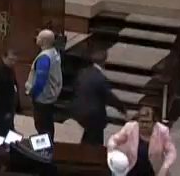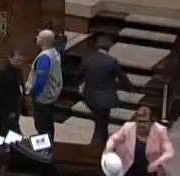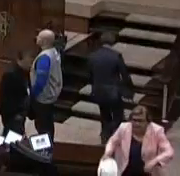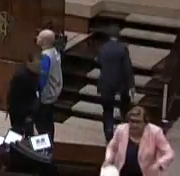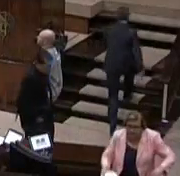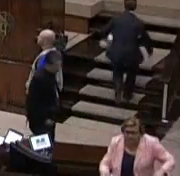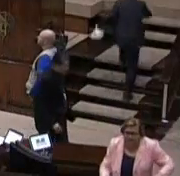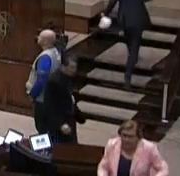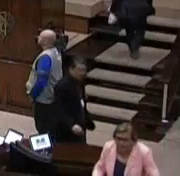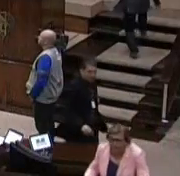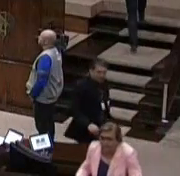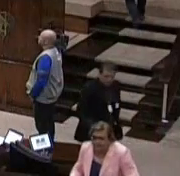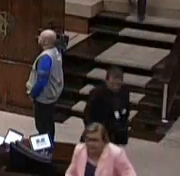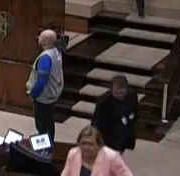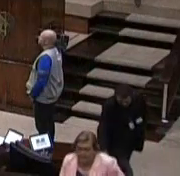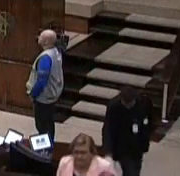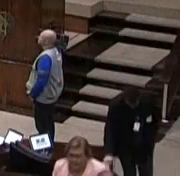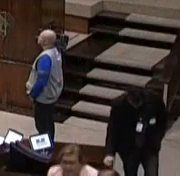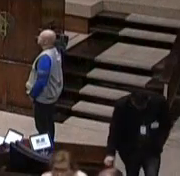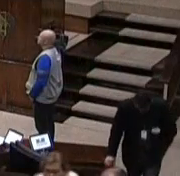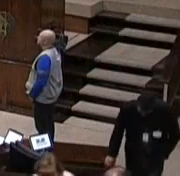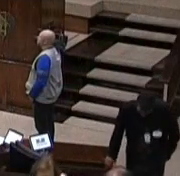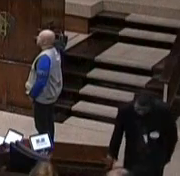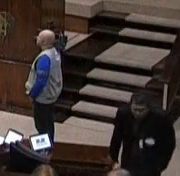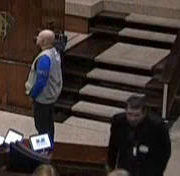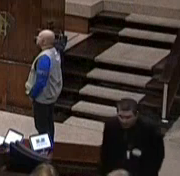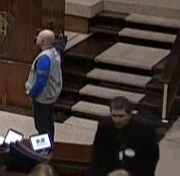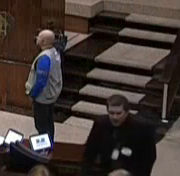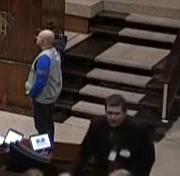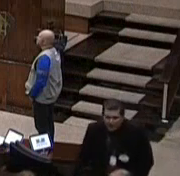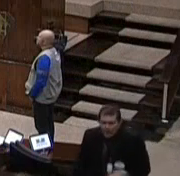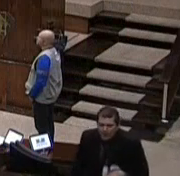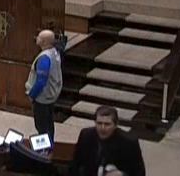que trazem aqui suas demandas, questões